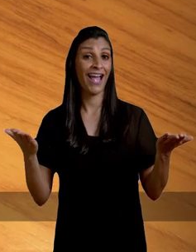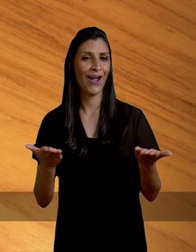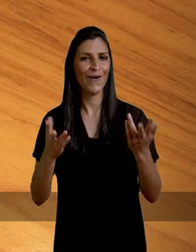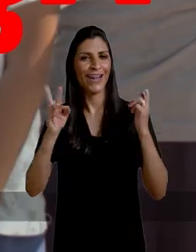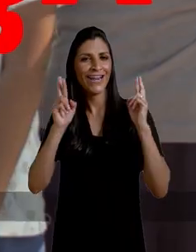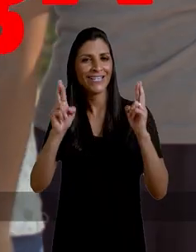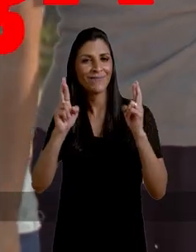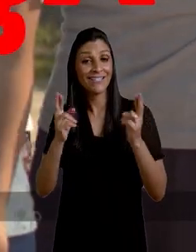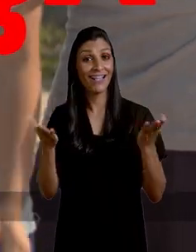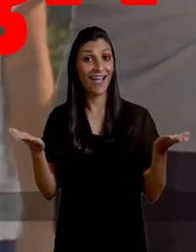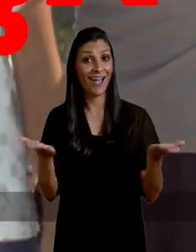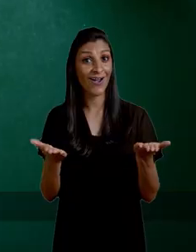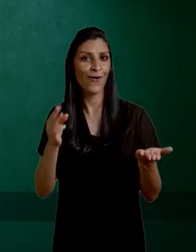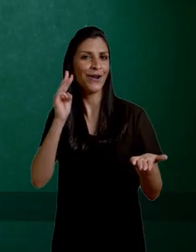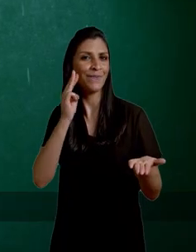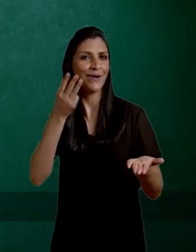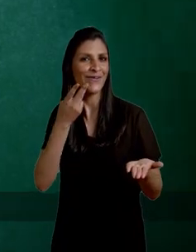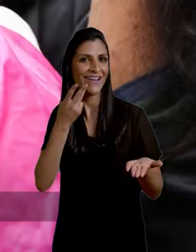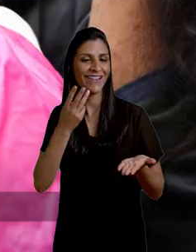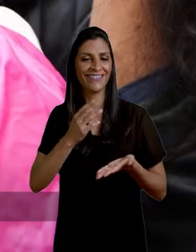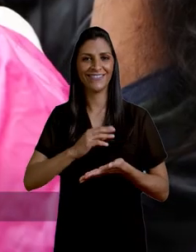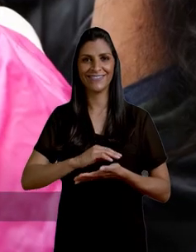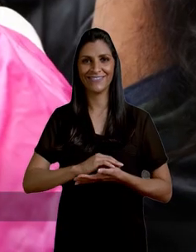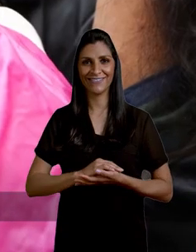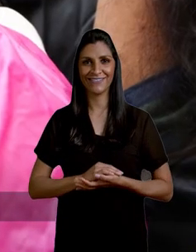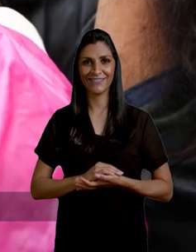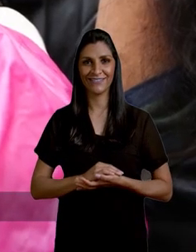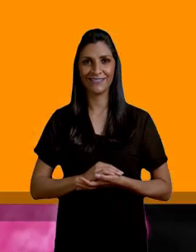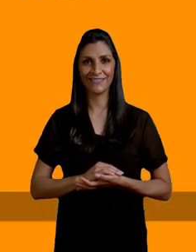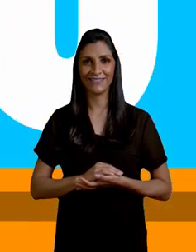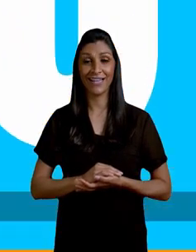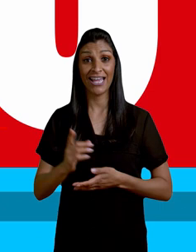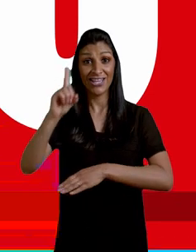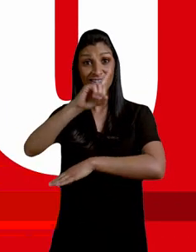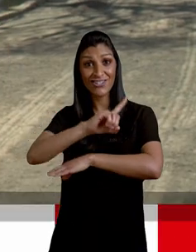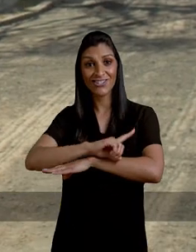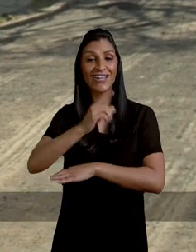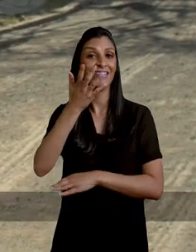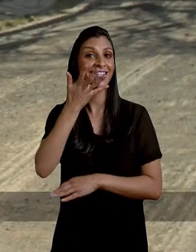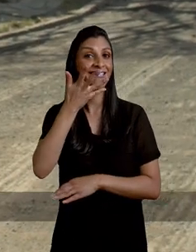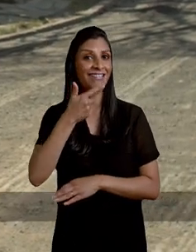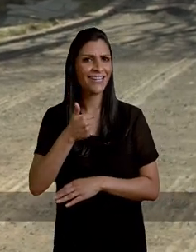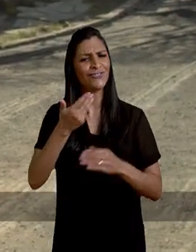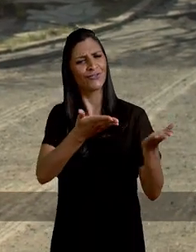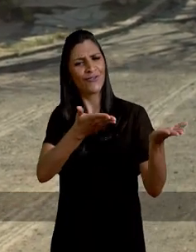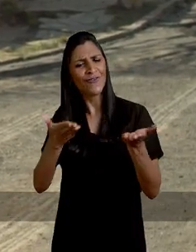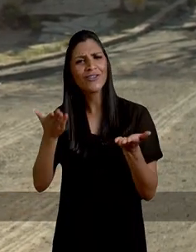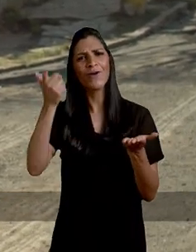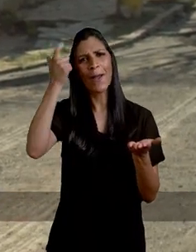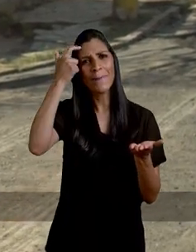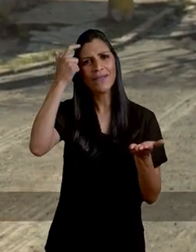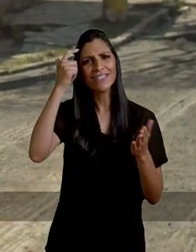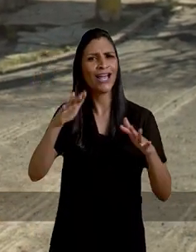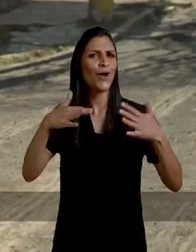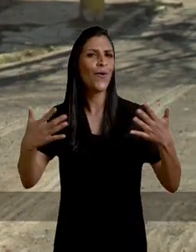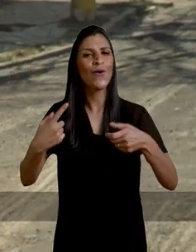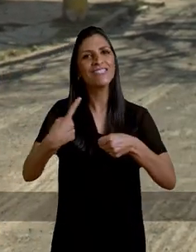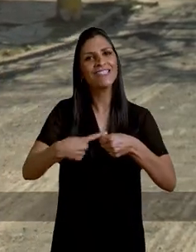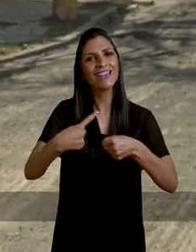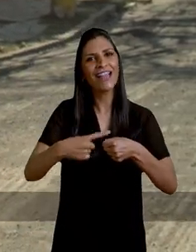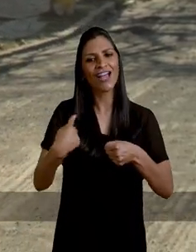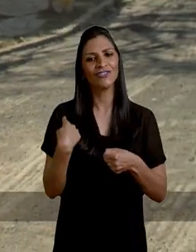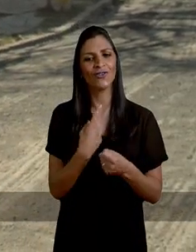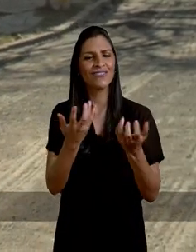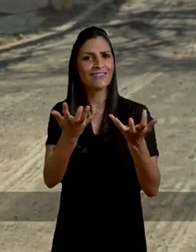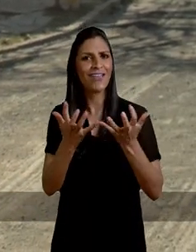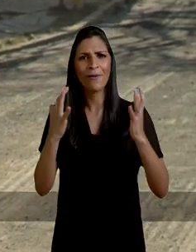Agora é esperança, agora é Manuela. Manu! Nesse Dia das Crianças, eu te convido a pensar qual